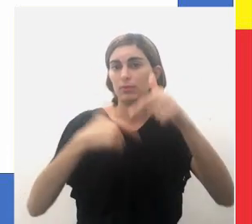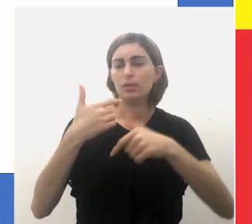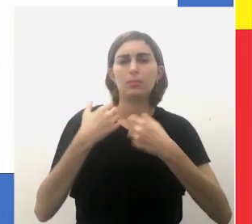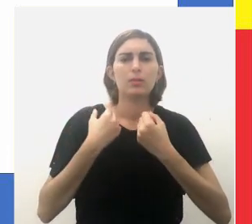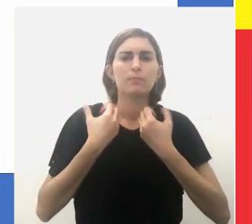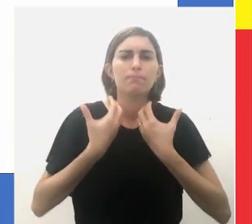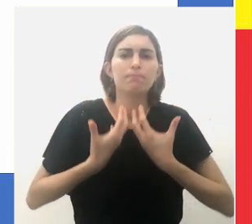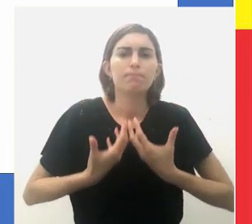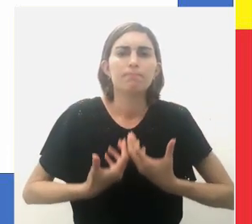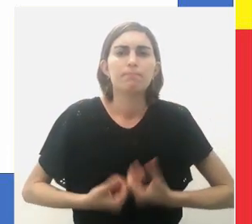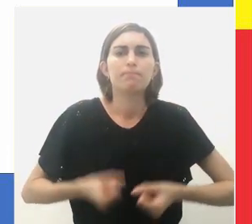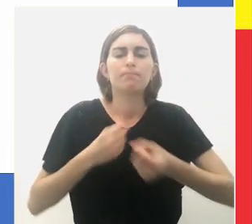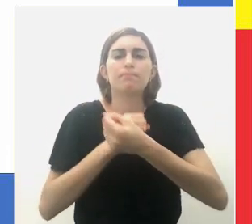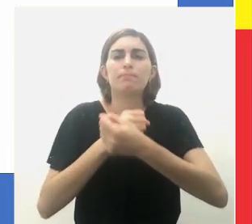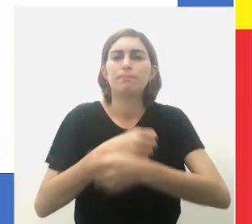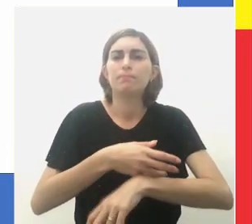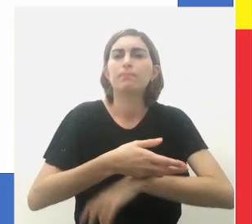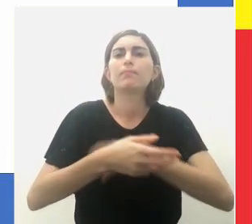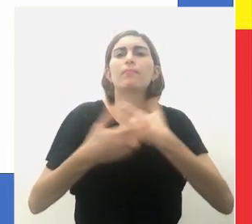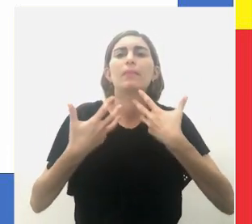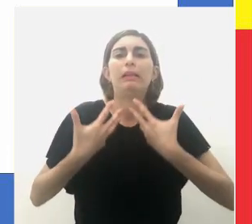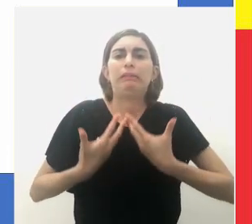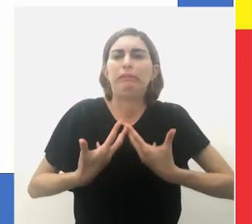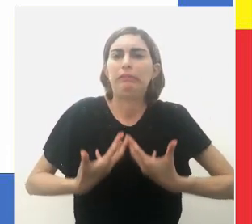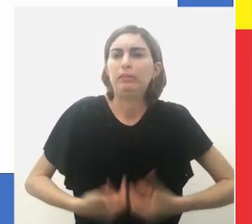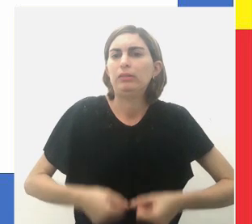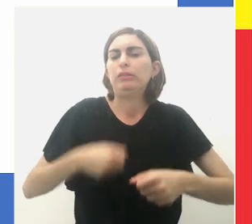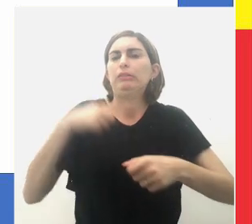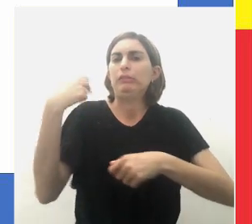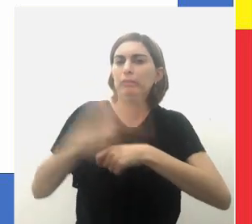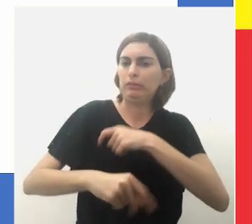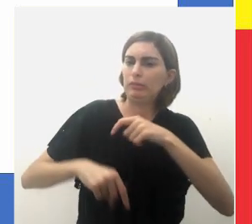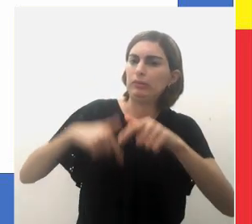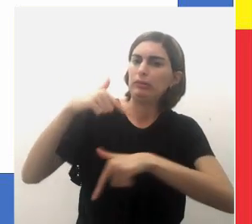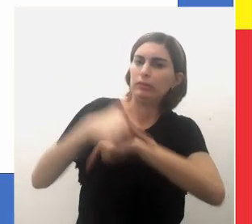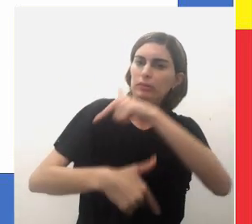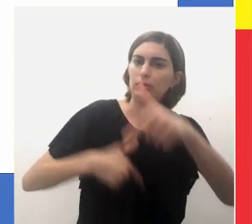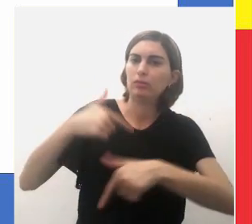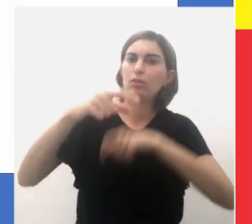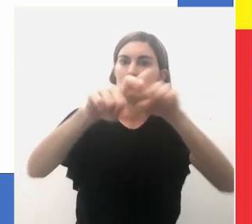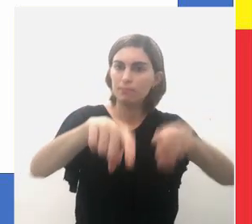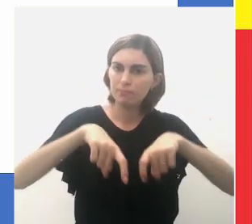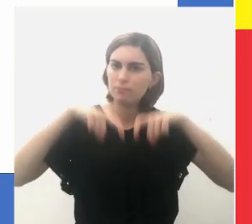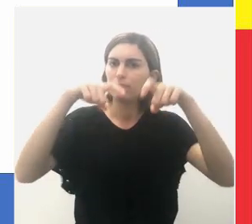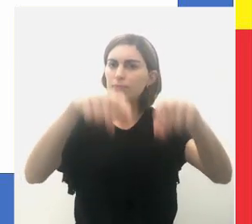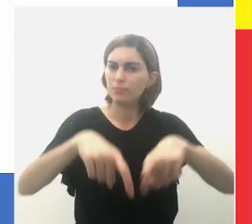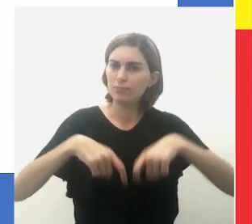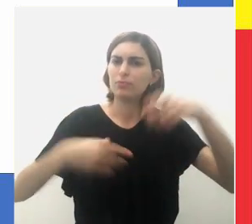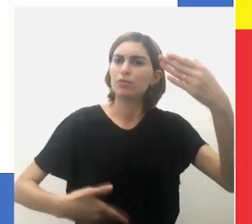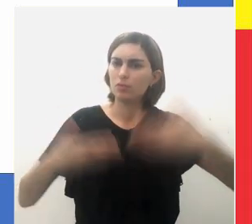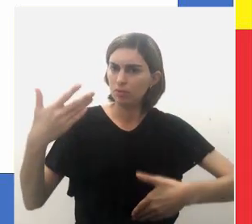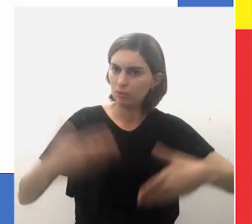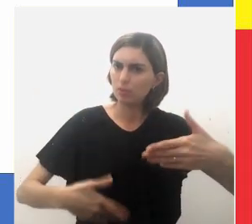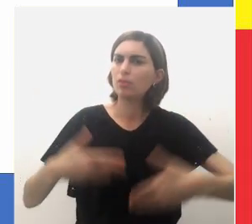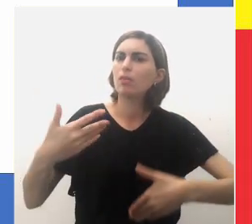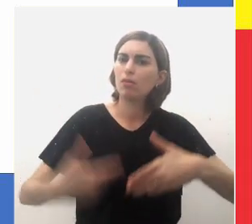trabalham exaustivos a que eram submetidos. nas roças e